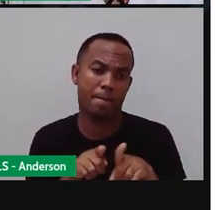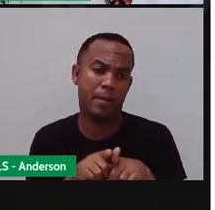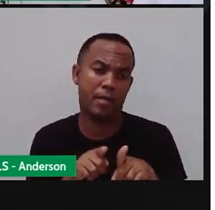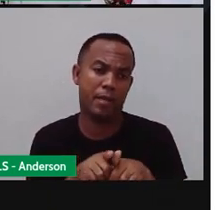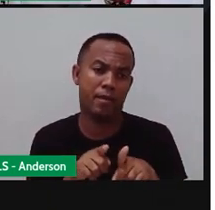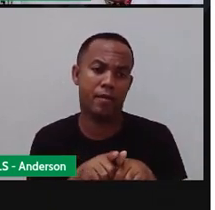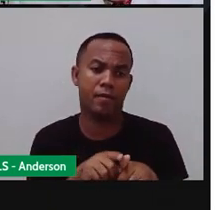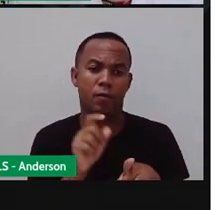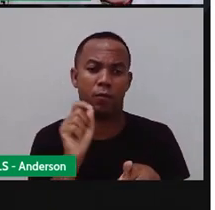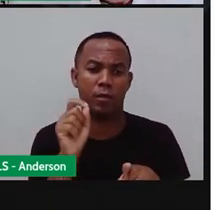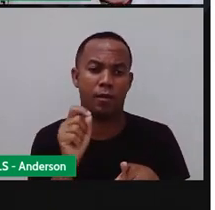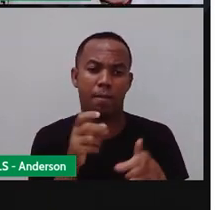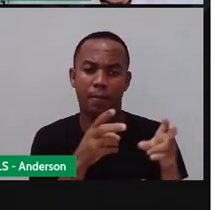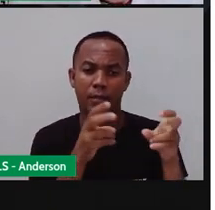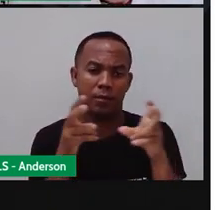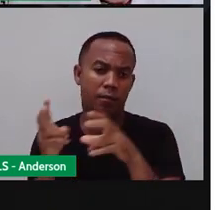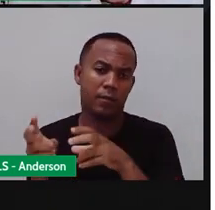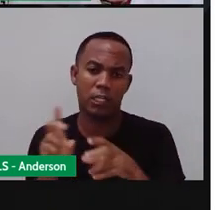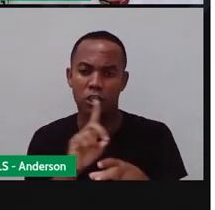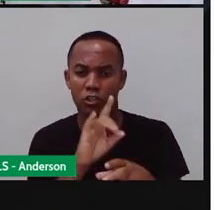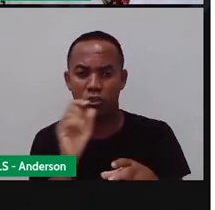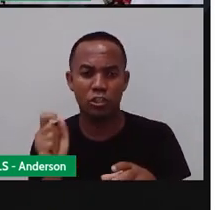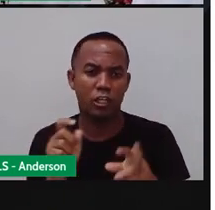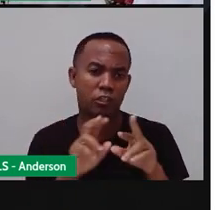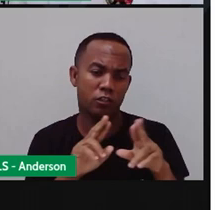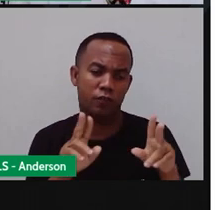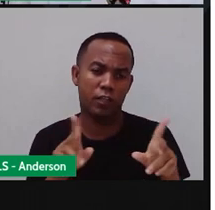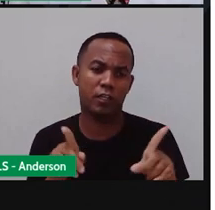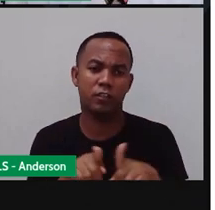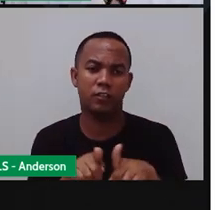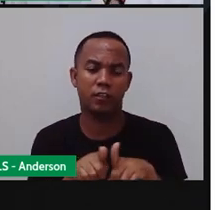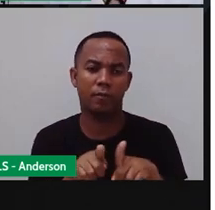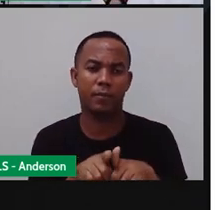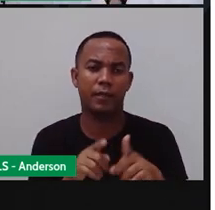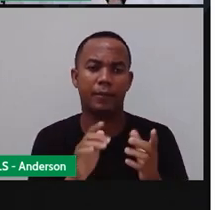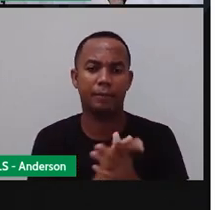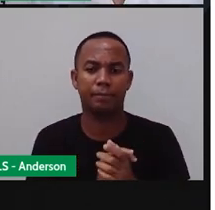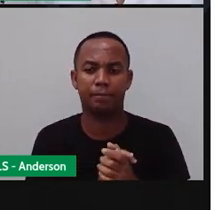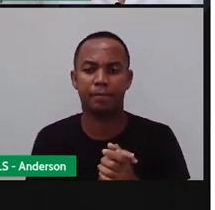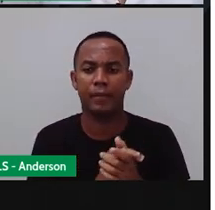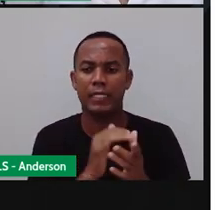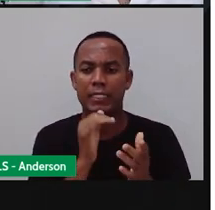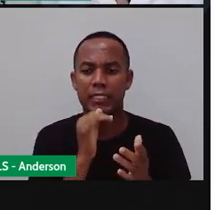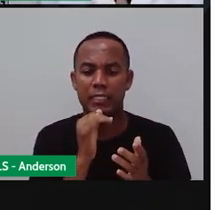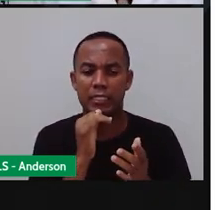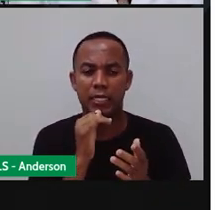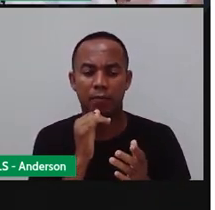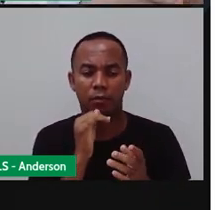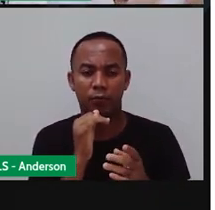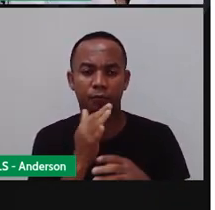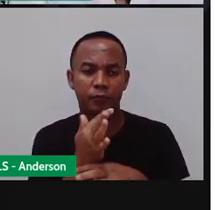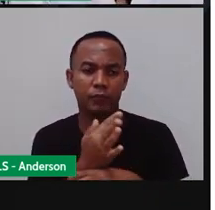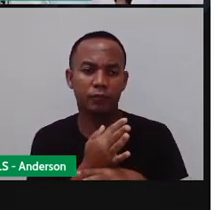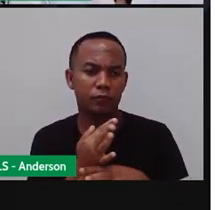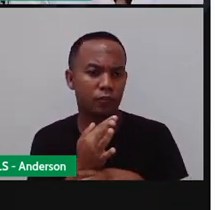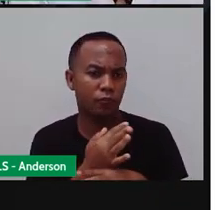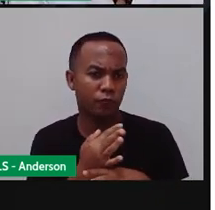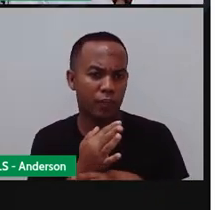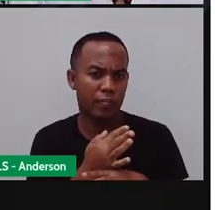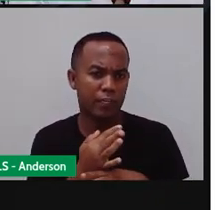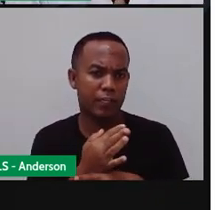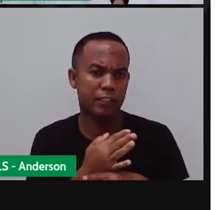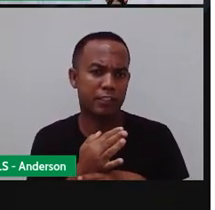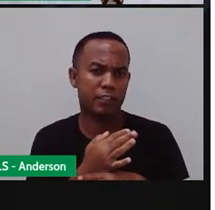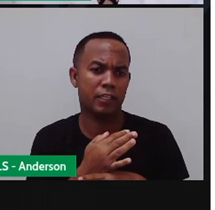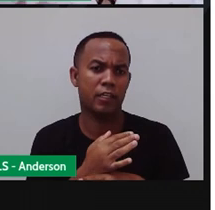diretamente pelas estações do ano, não é isso? Bom, por exemplo, as férias costumam ser no verão